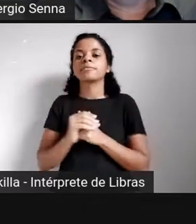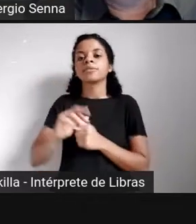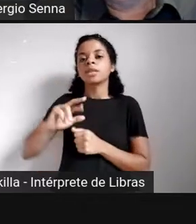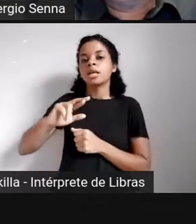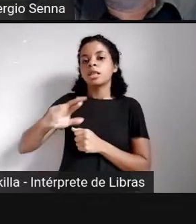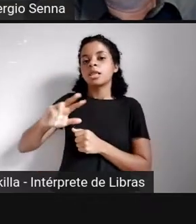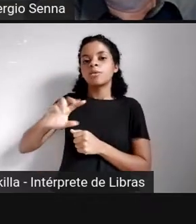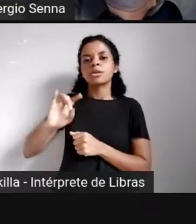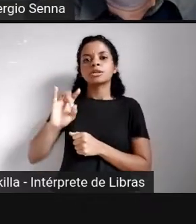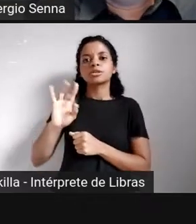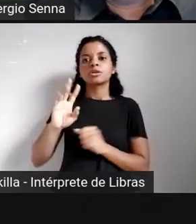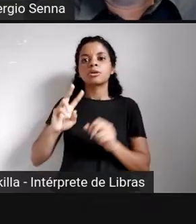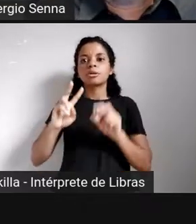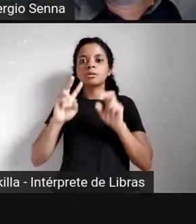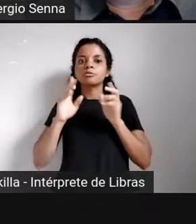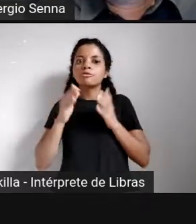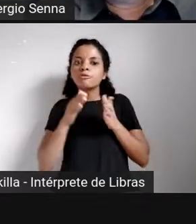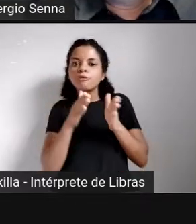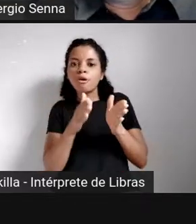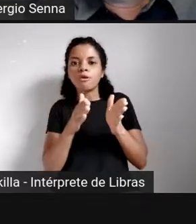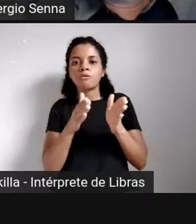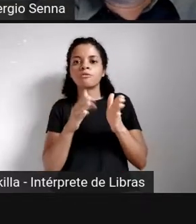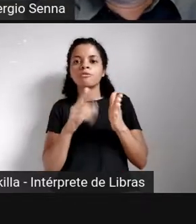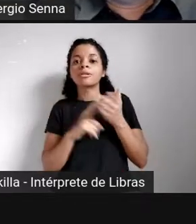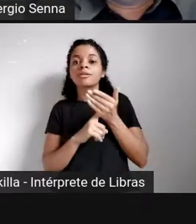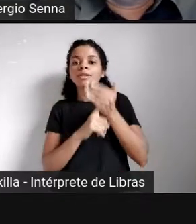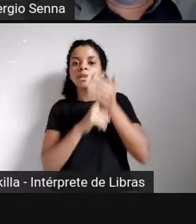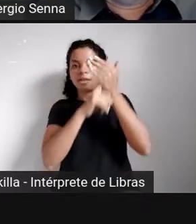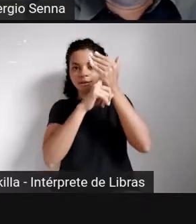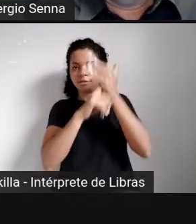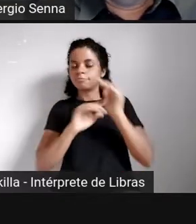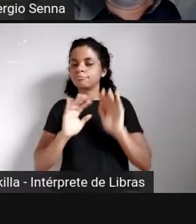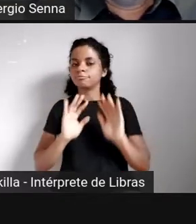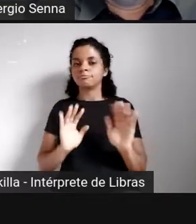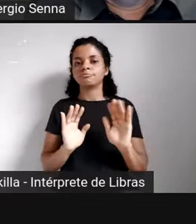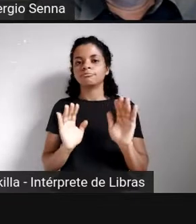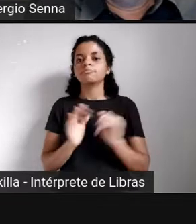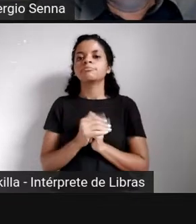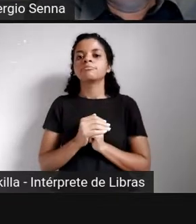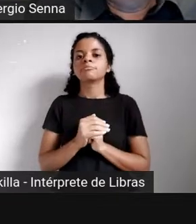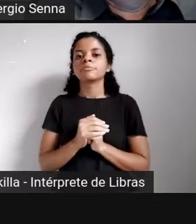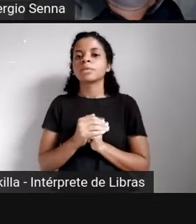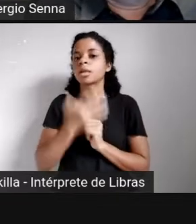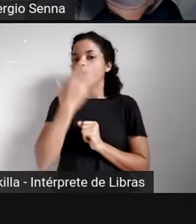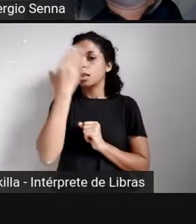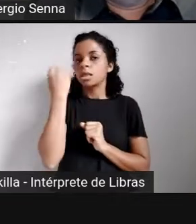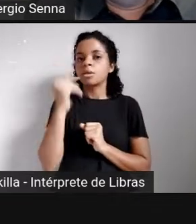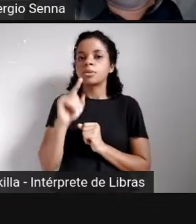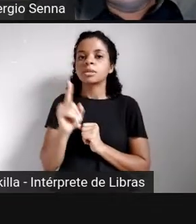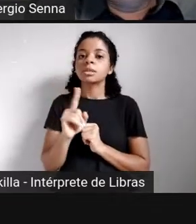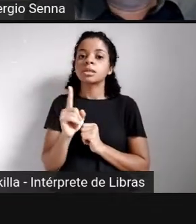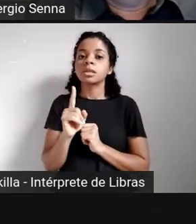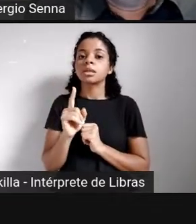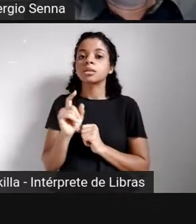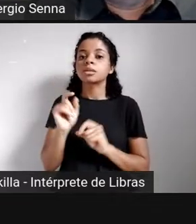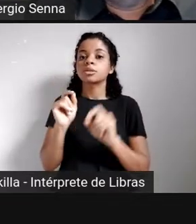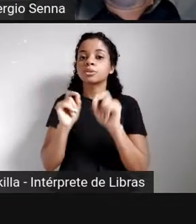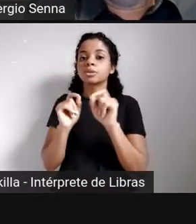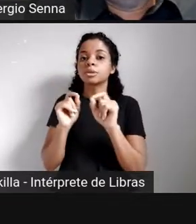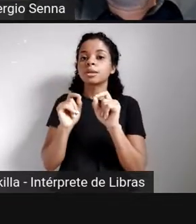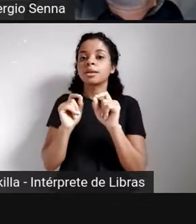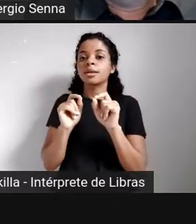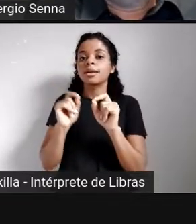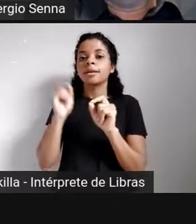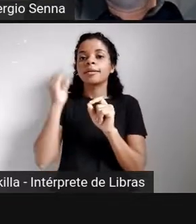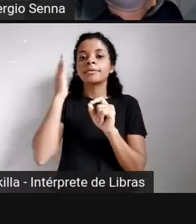tecnológica. Nunca esqueçam de também incluir pessoas que entendam de